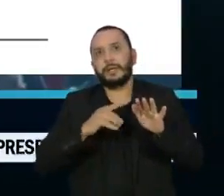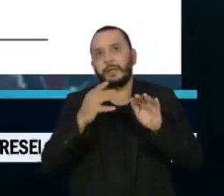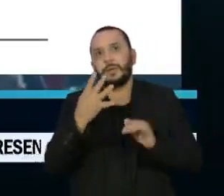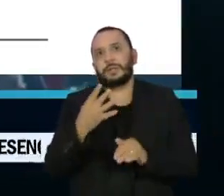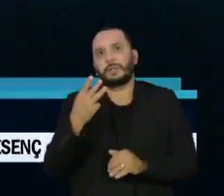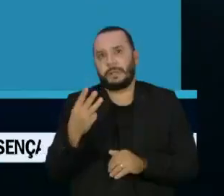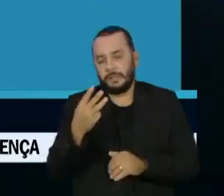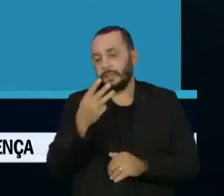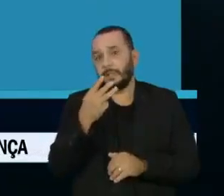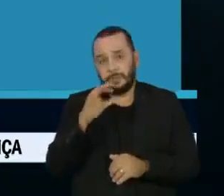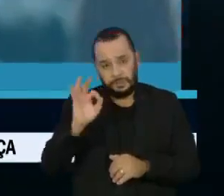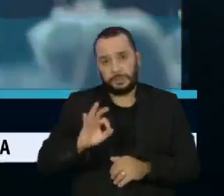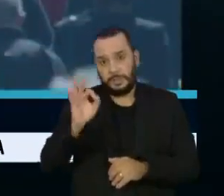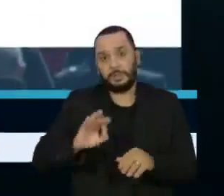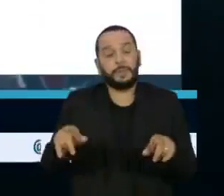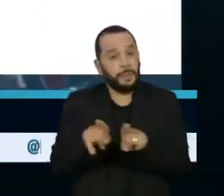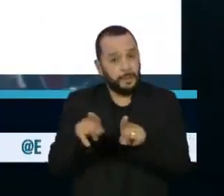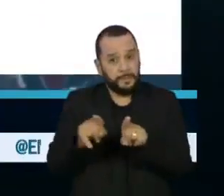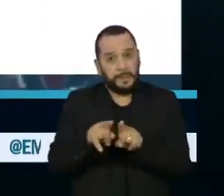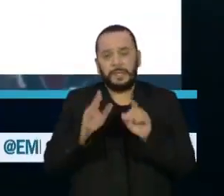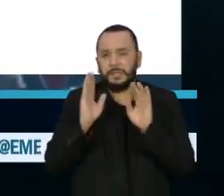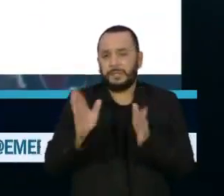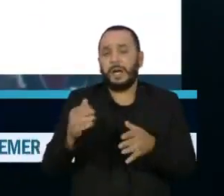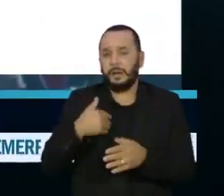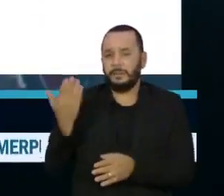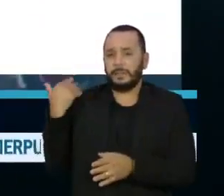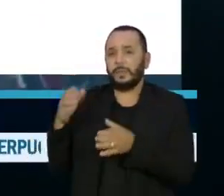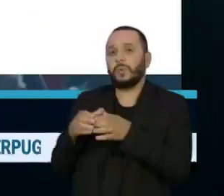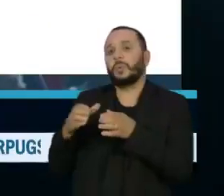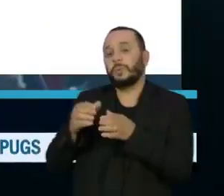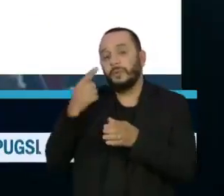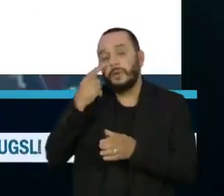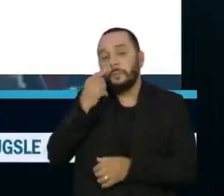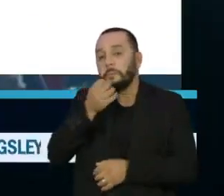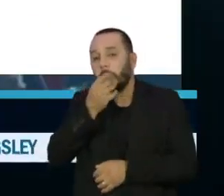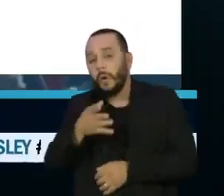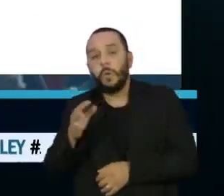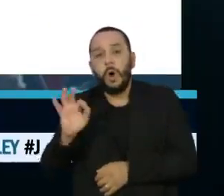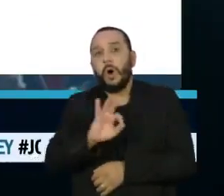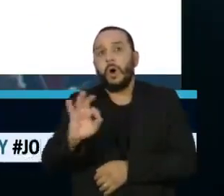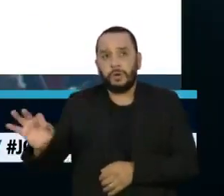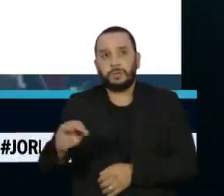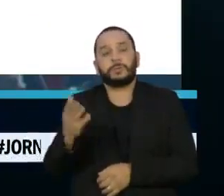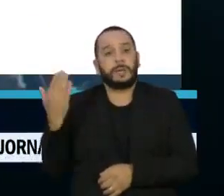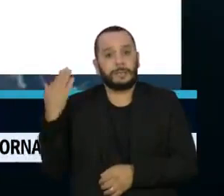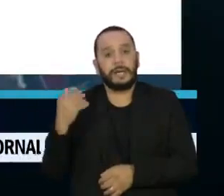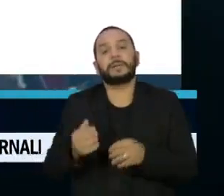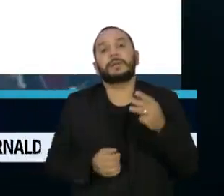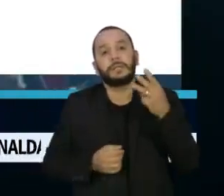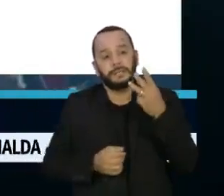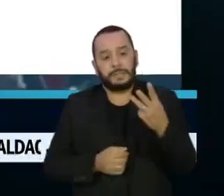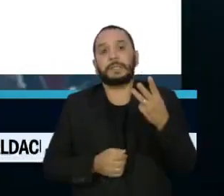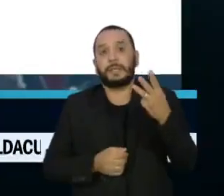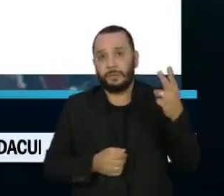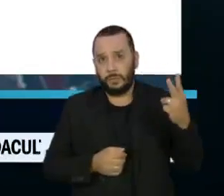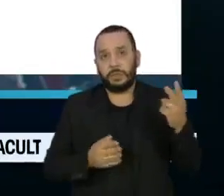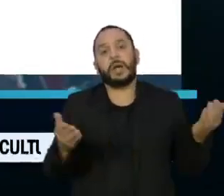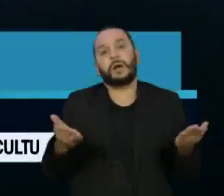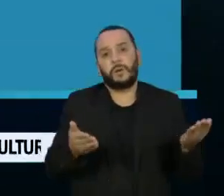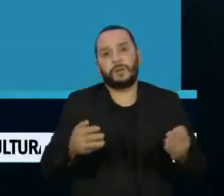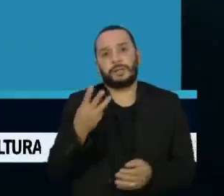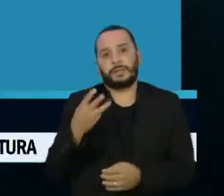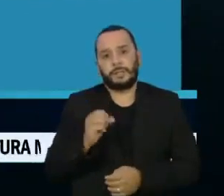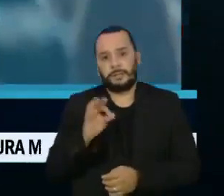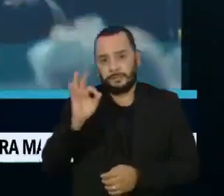O grupo, que vê o governo atual como bom ou ótimo, caiu de 32% para 30% em relação ao mês